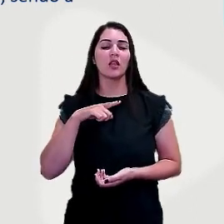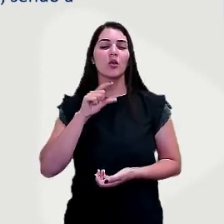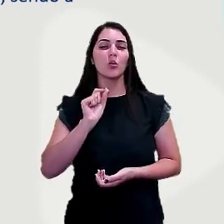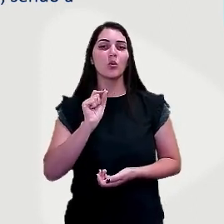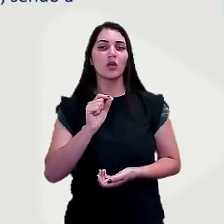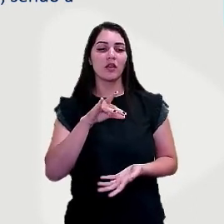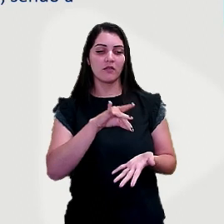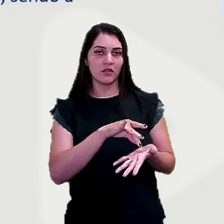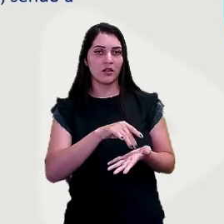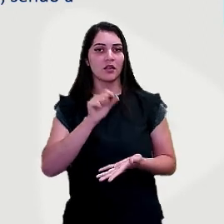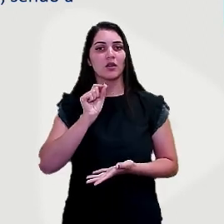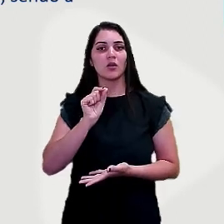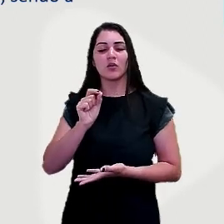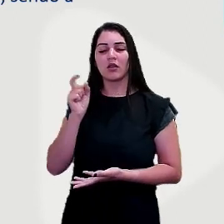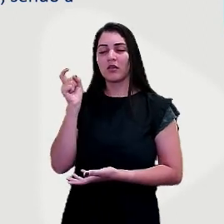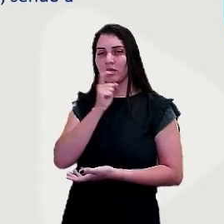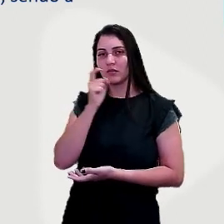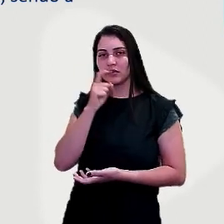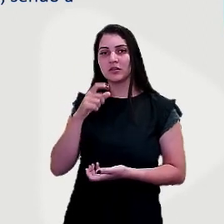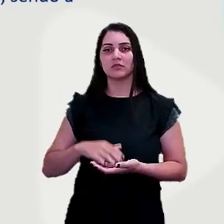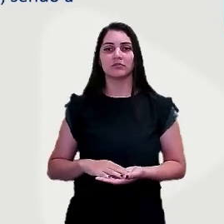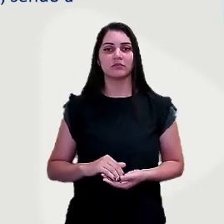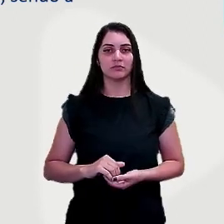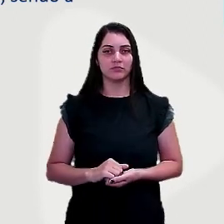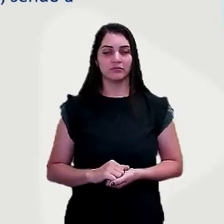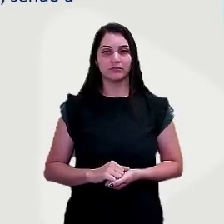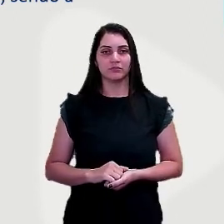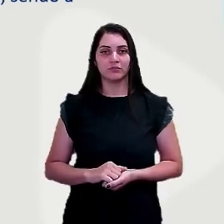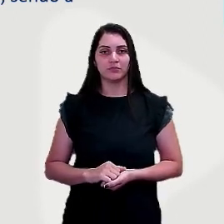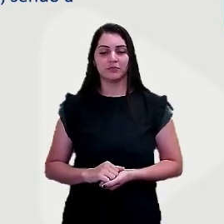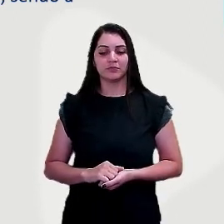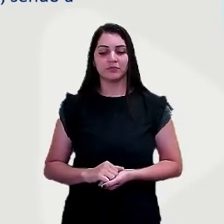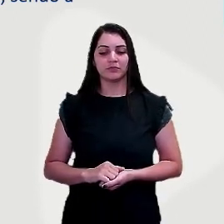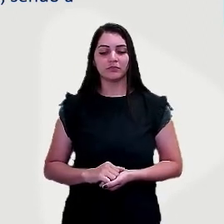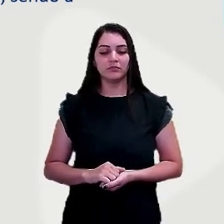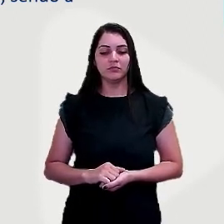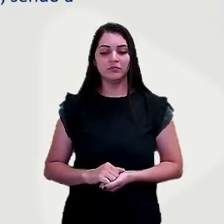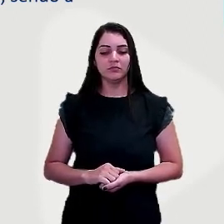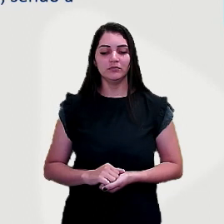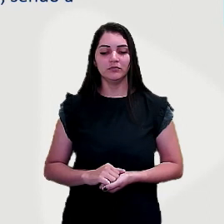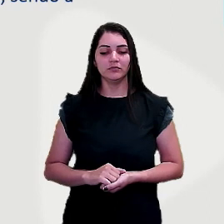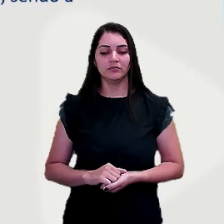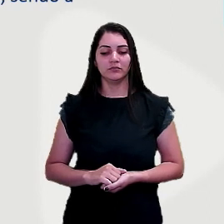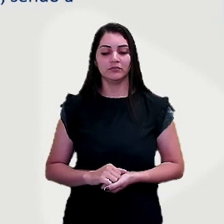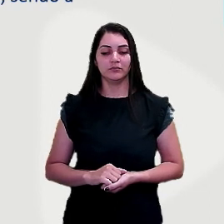falso? Então, vamos dar uma conferida aqui nas respostas. Então, lá.